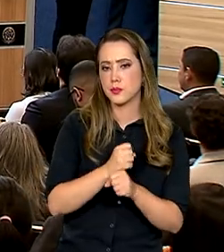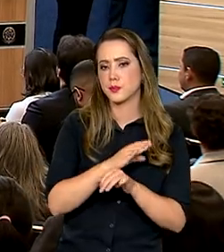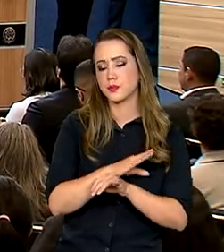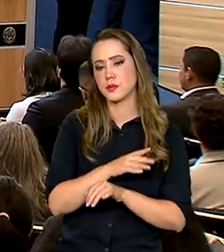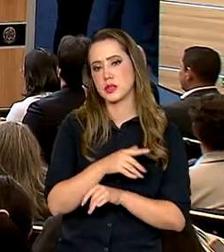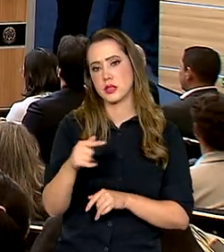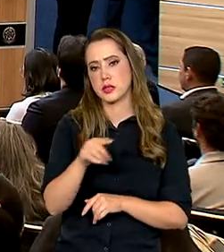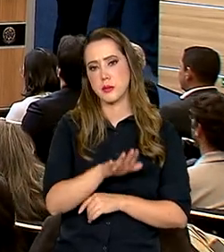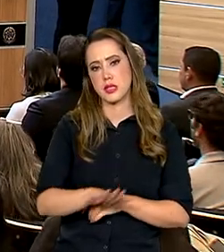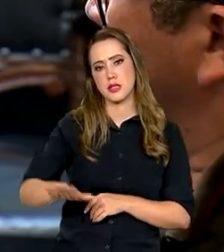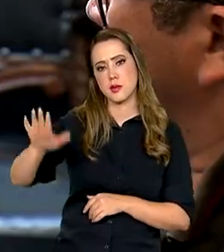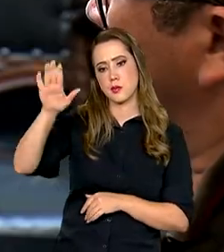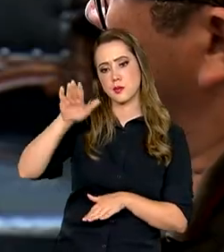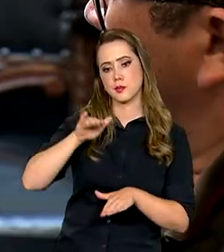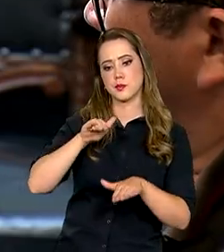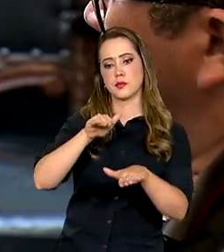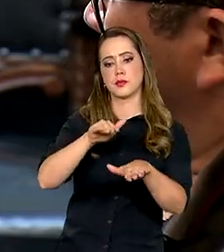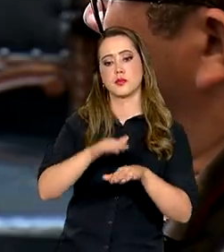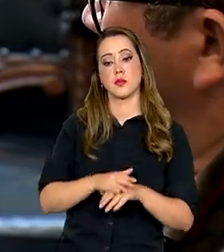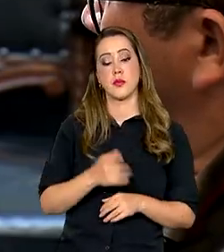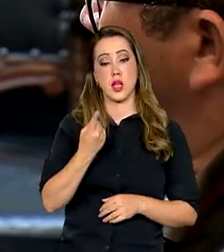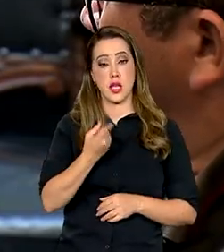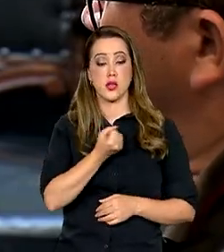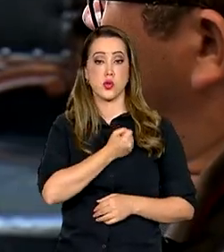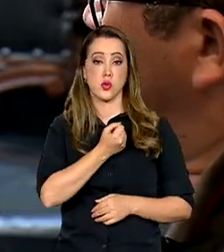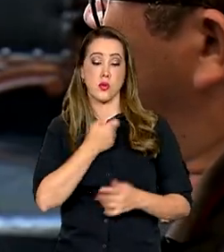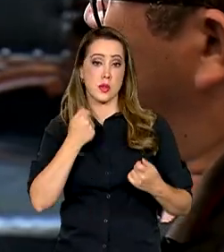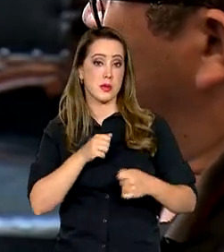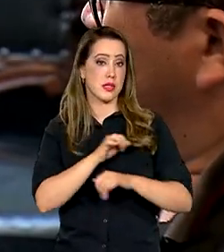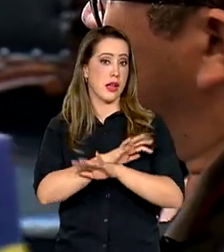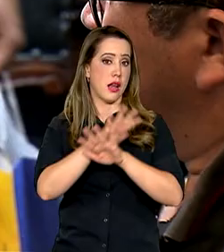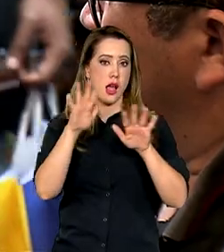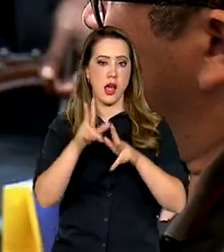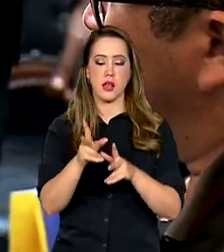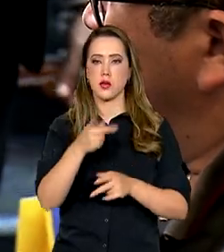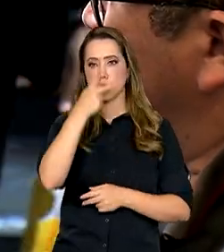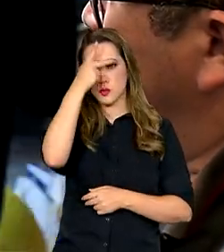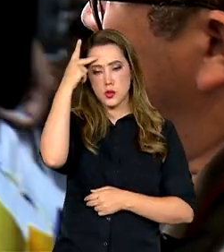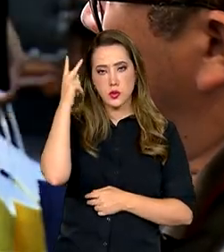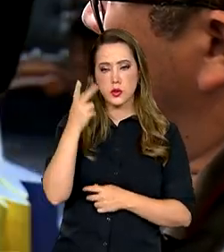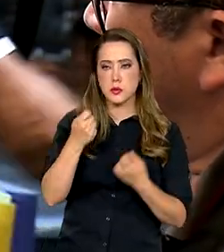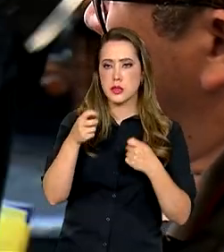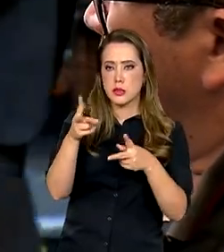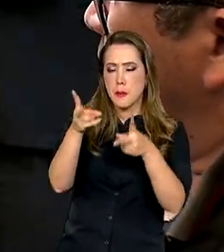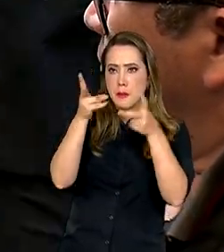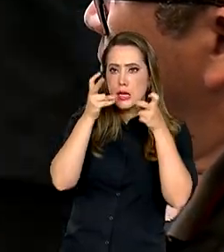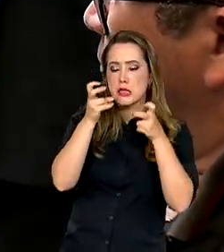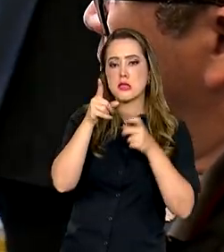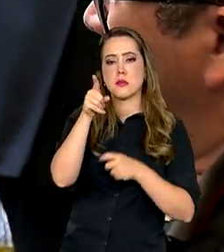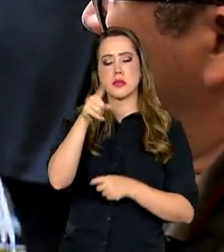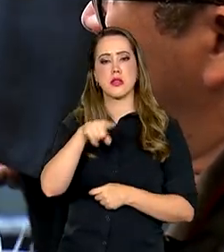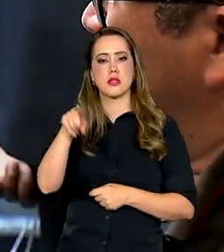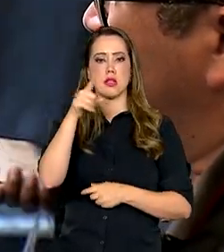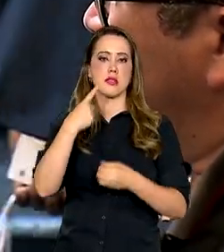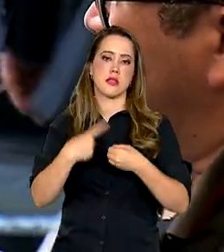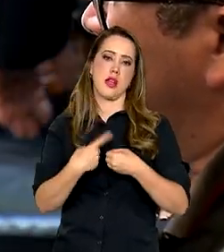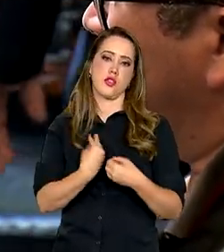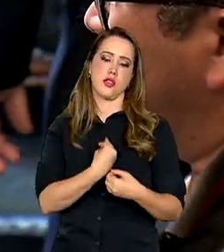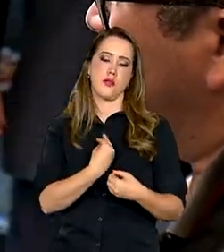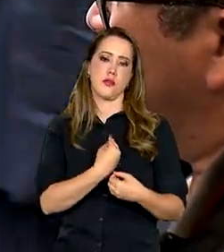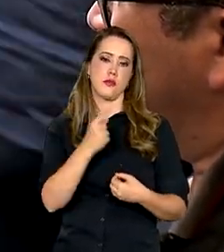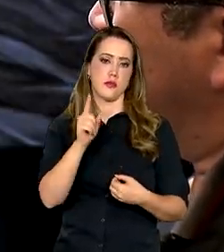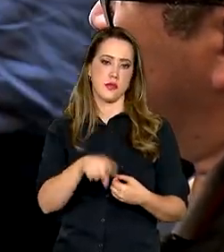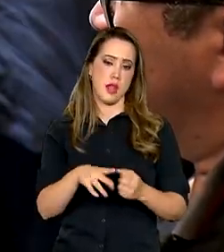Semana Nacional do Trânsito. Esses números precisam ser transparentes, as pessoas precisam saber se a cidade em que mora